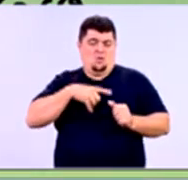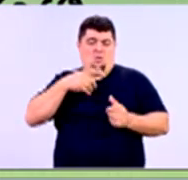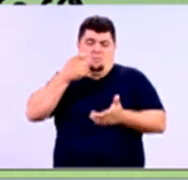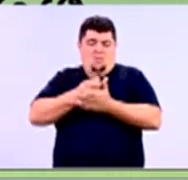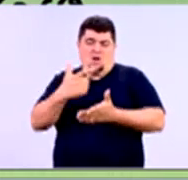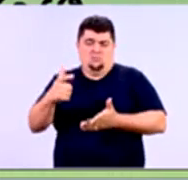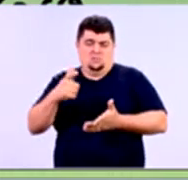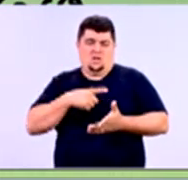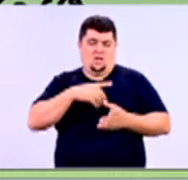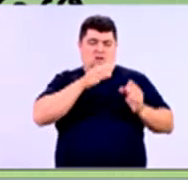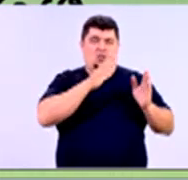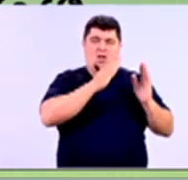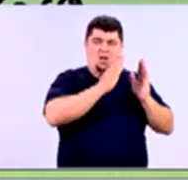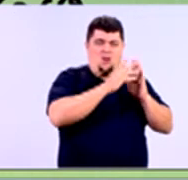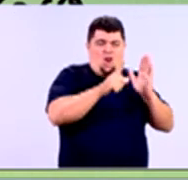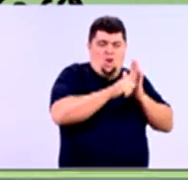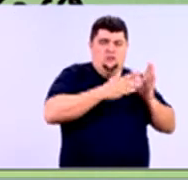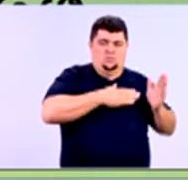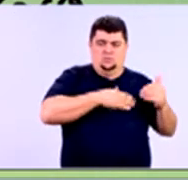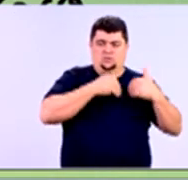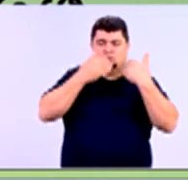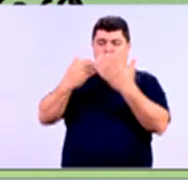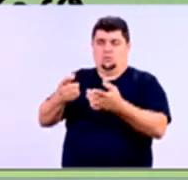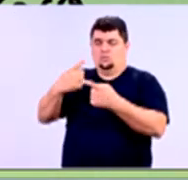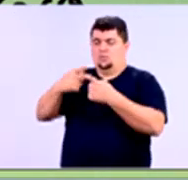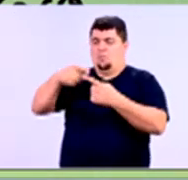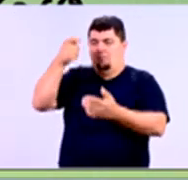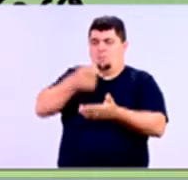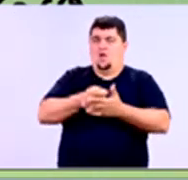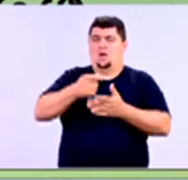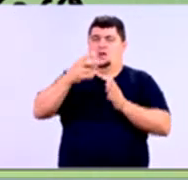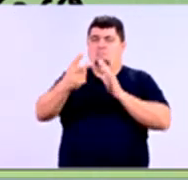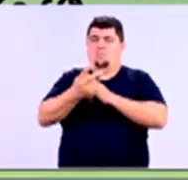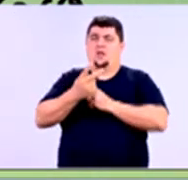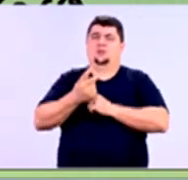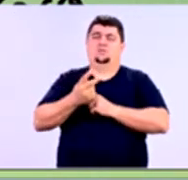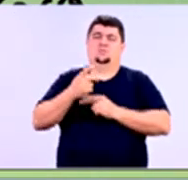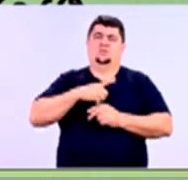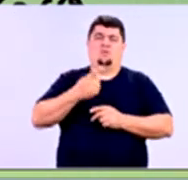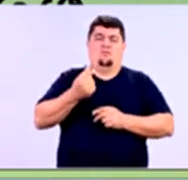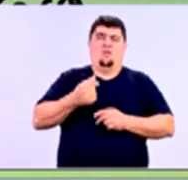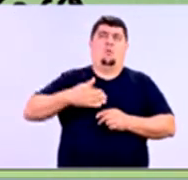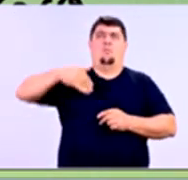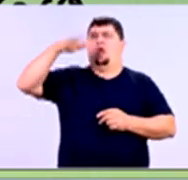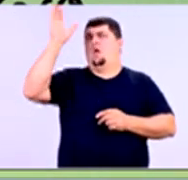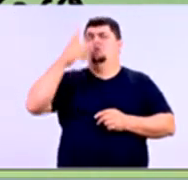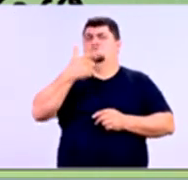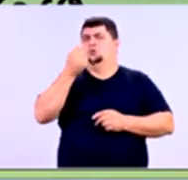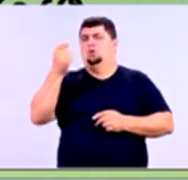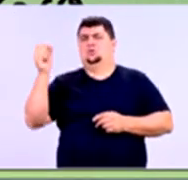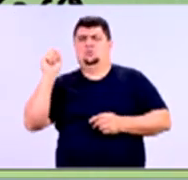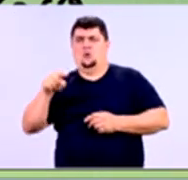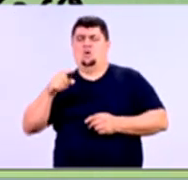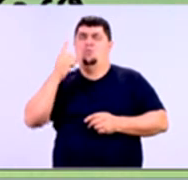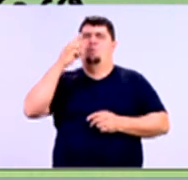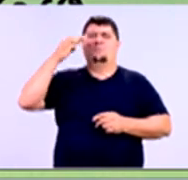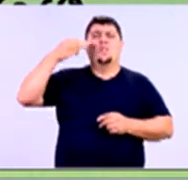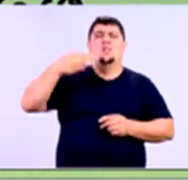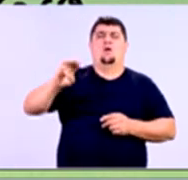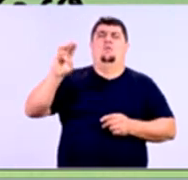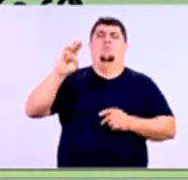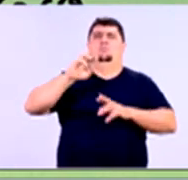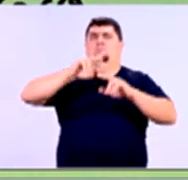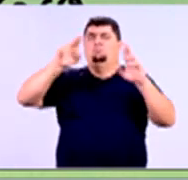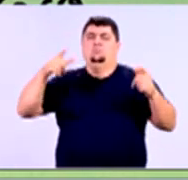garantidor para garantir um empréstimo de volume muito grande. Por exemplo, 200 mil, 500 mil, milhão. Vai ter um